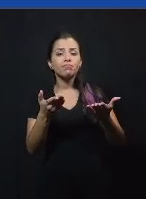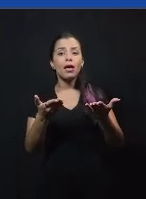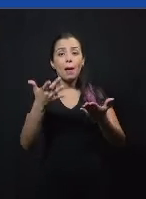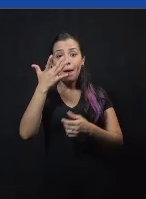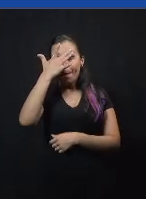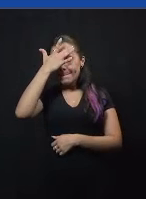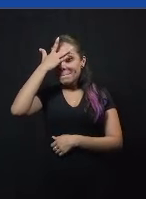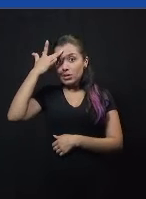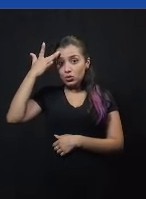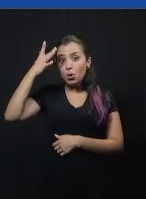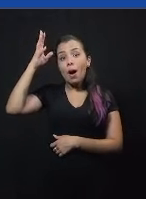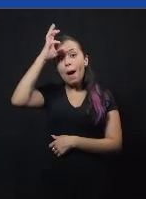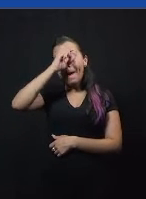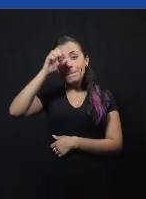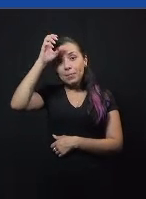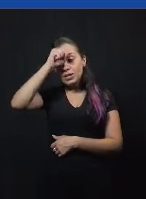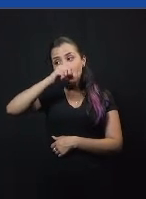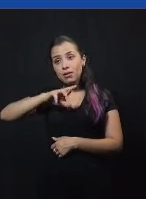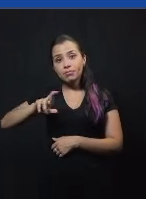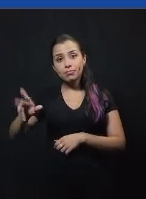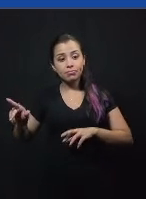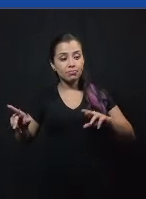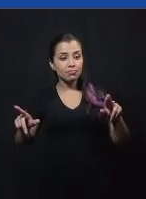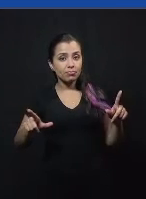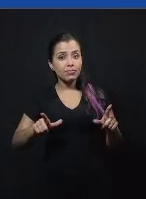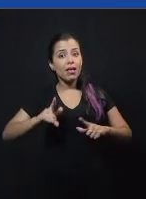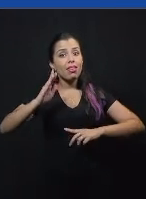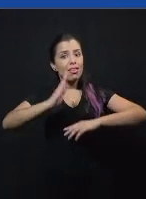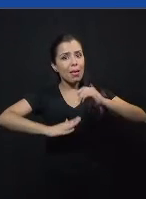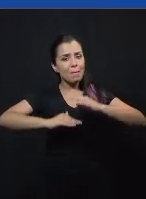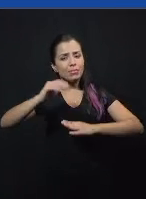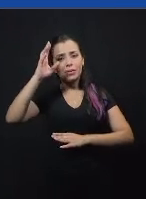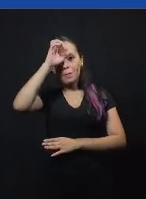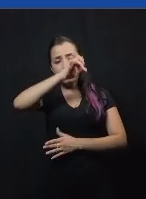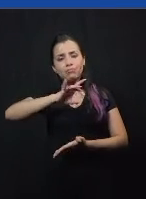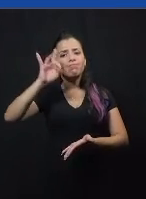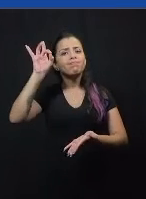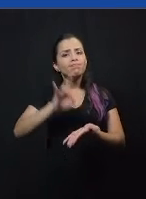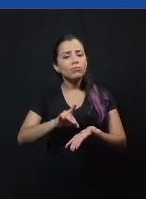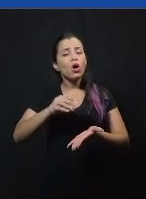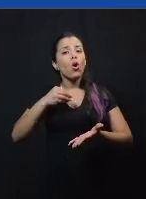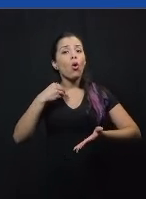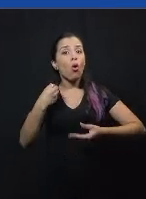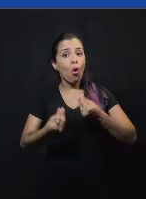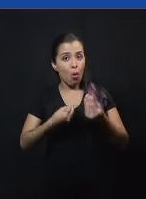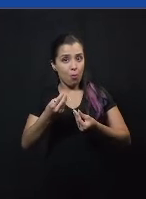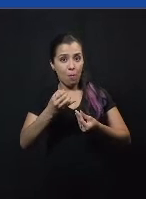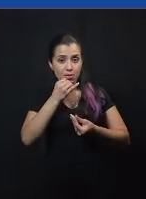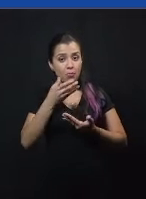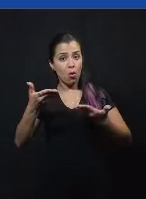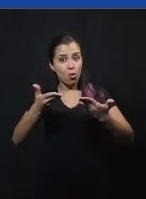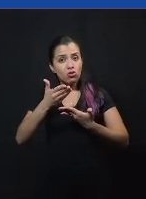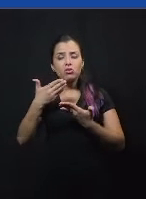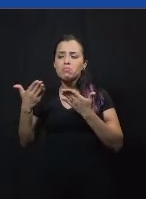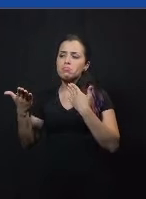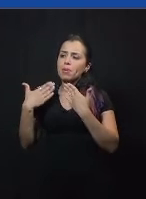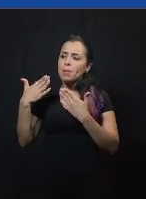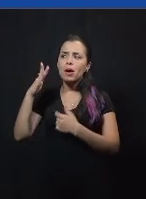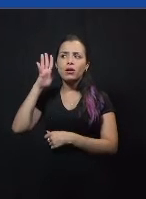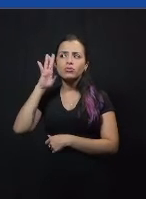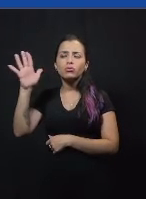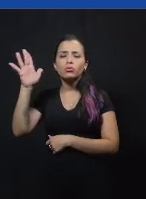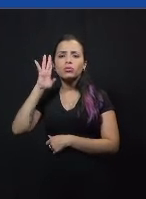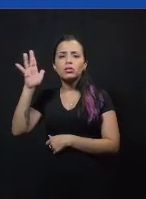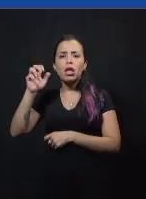aprender a diferença entre debate e discussão. Como é que isso pode sair de uma discussão como essa que a gente está tendo aqui e chegar na